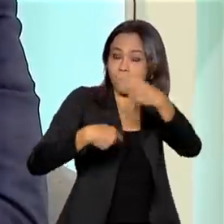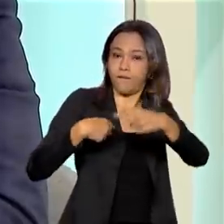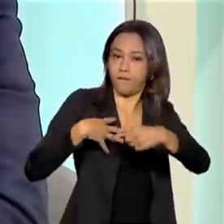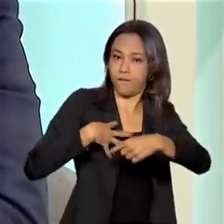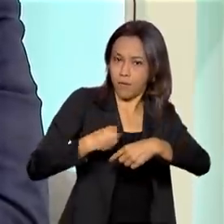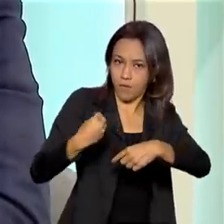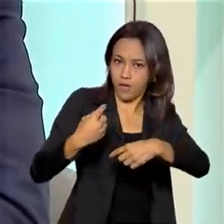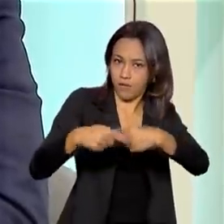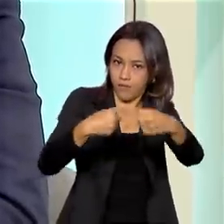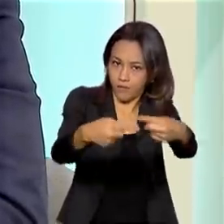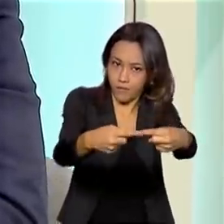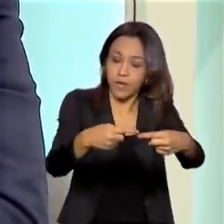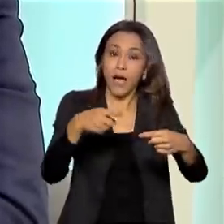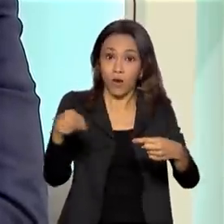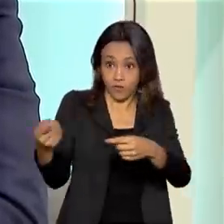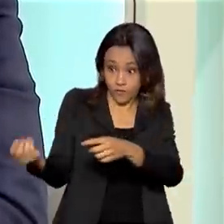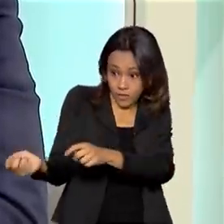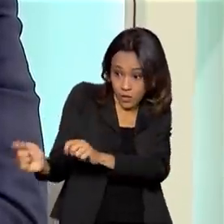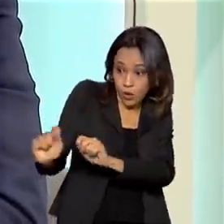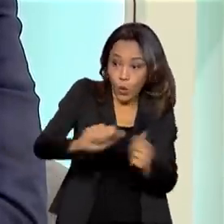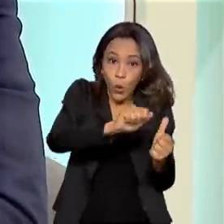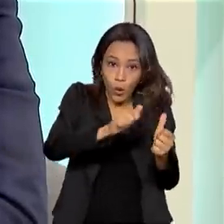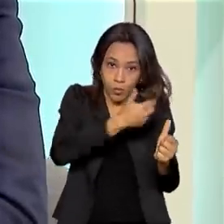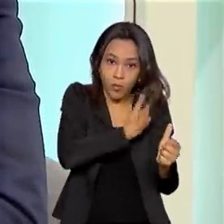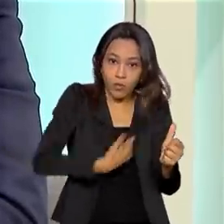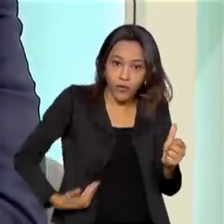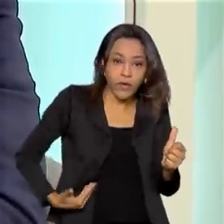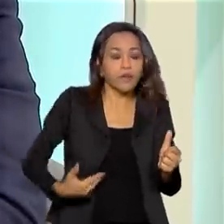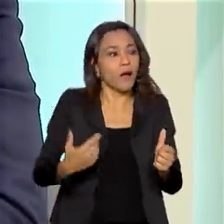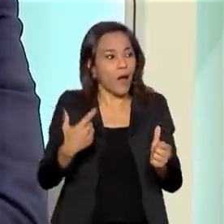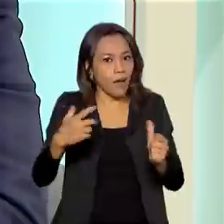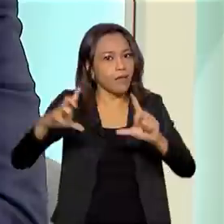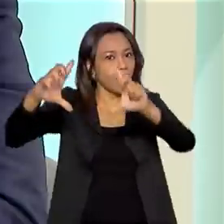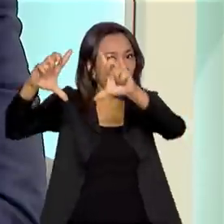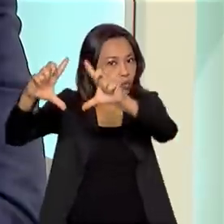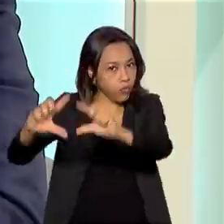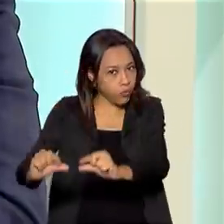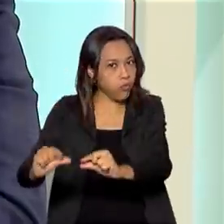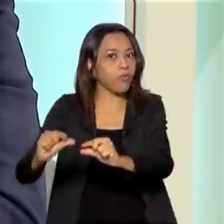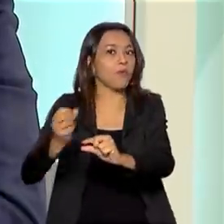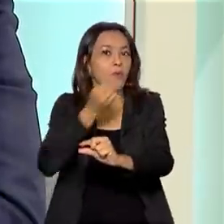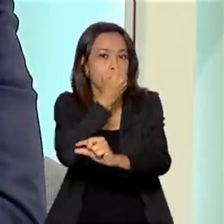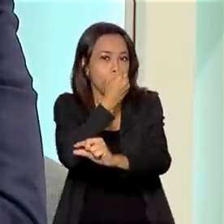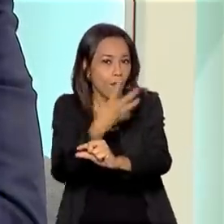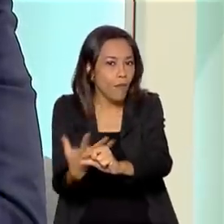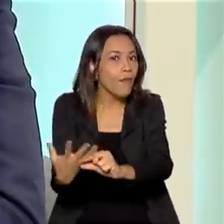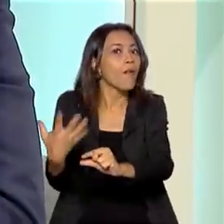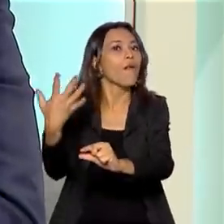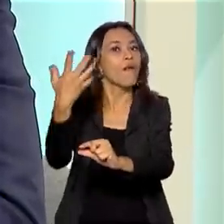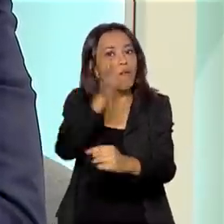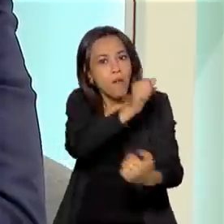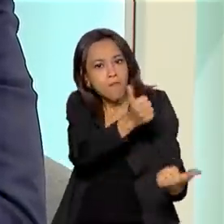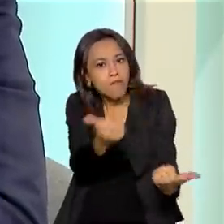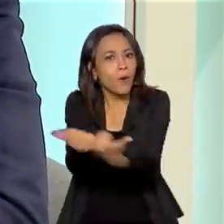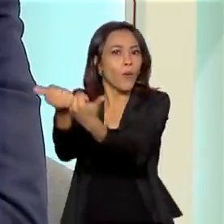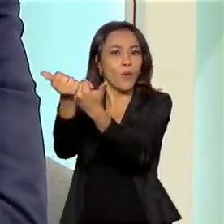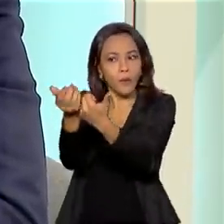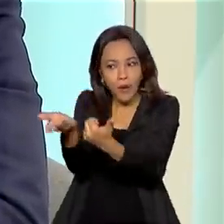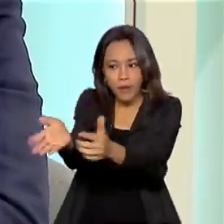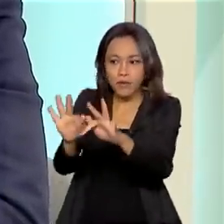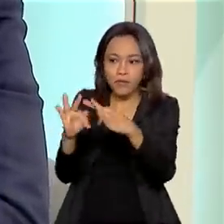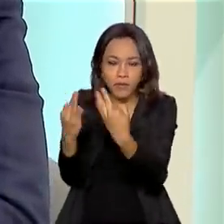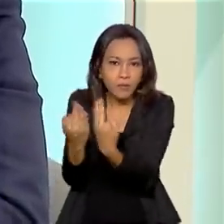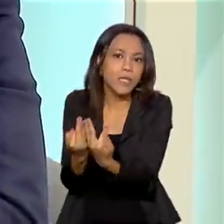museais, gozam de um desconto e de uma política pública, econômica, que